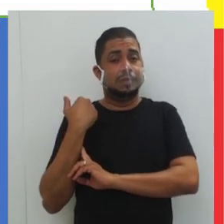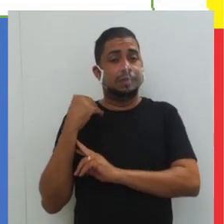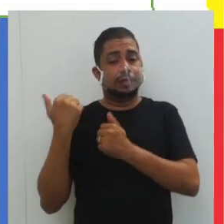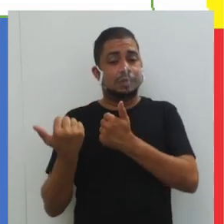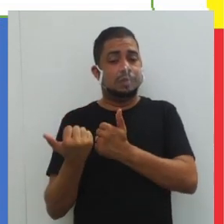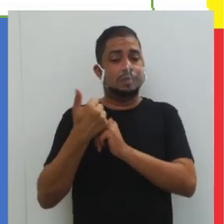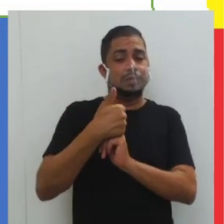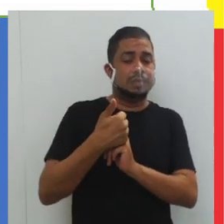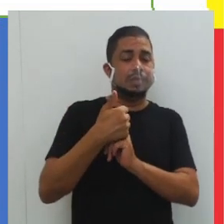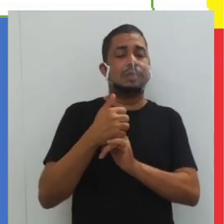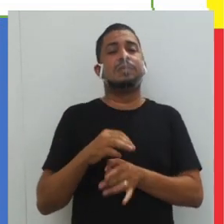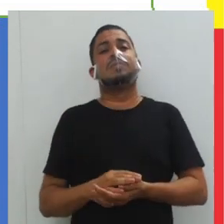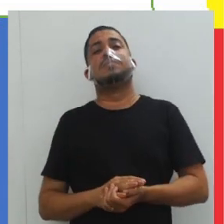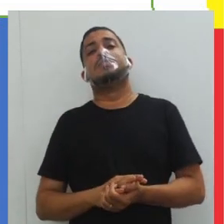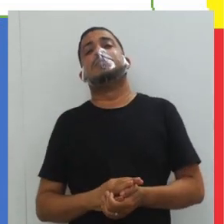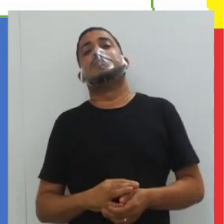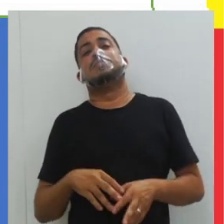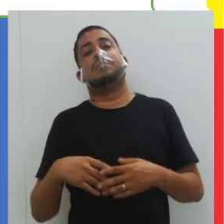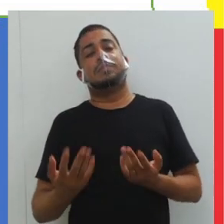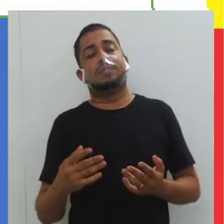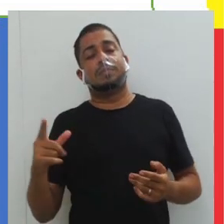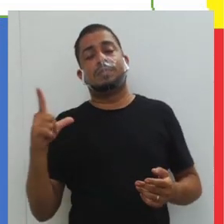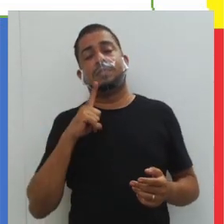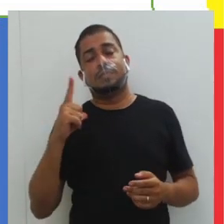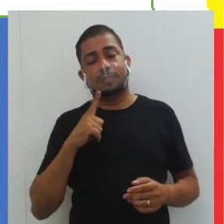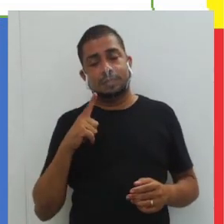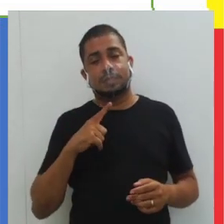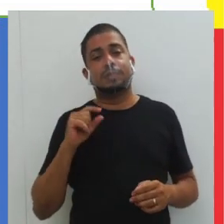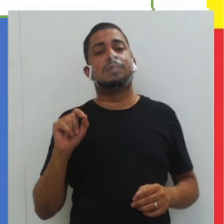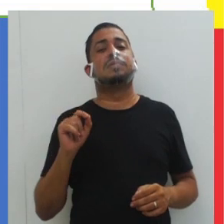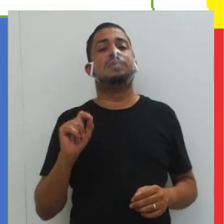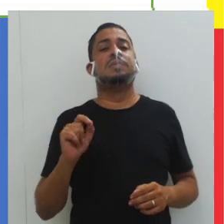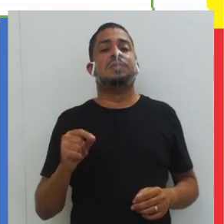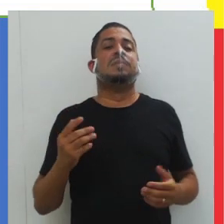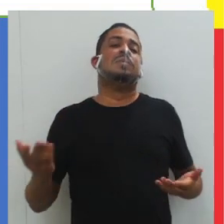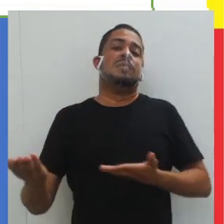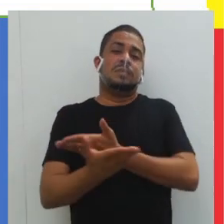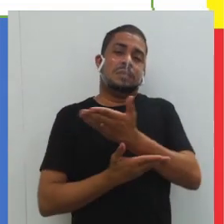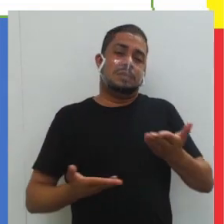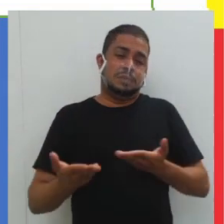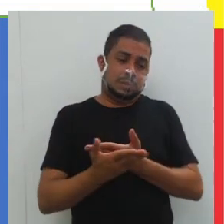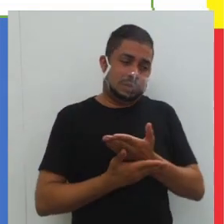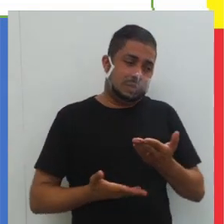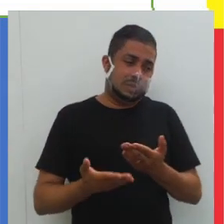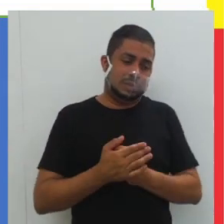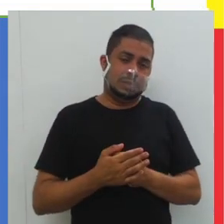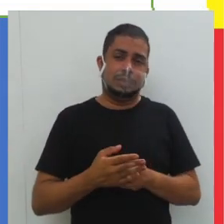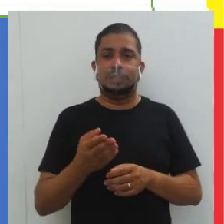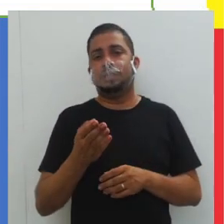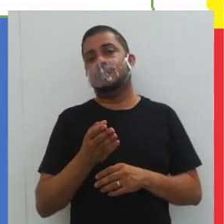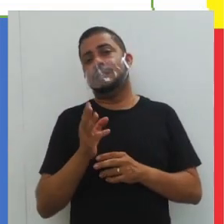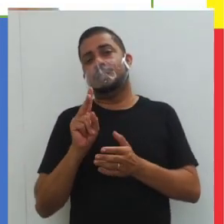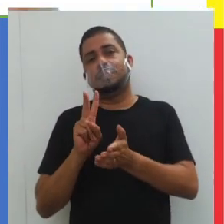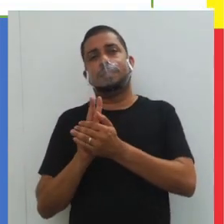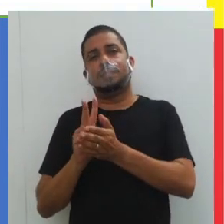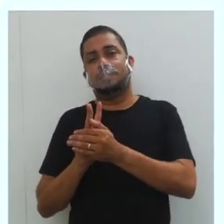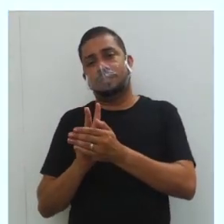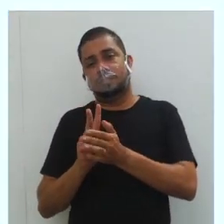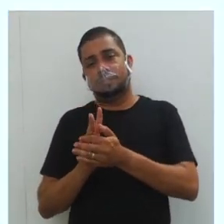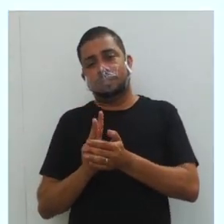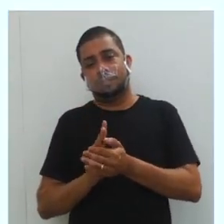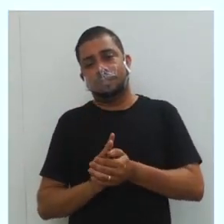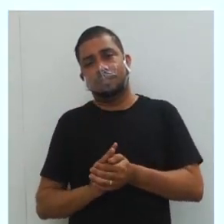substituída e respaldada. Então, aqui vamos ter o quê? A integração da questão indígena.